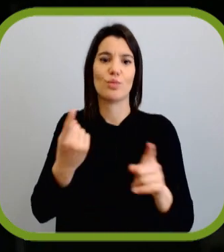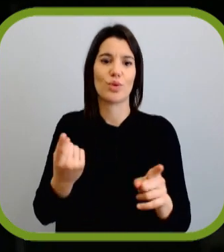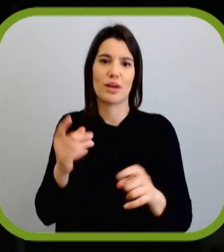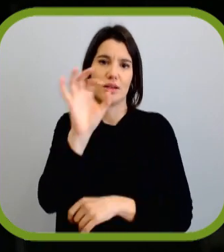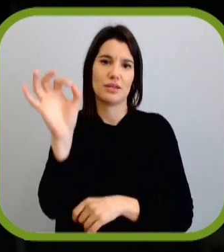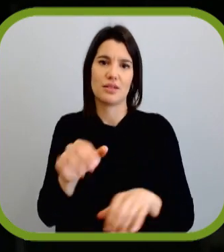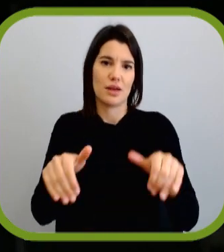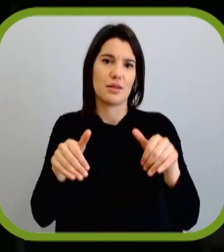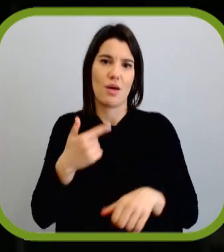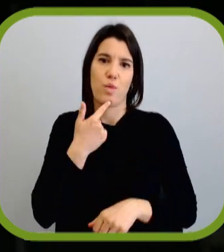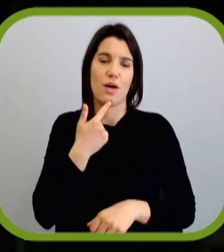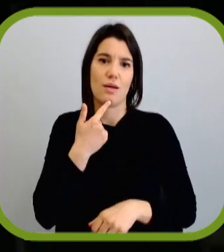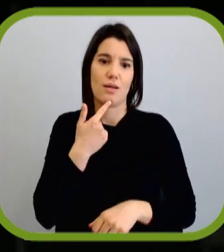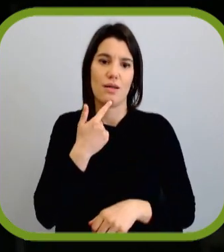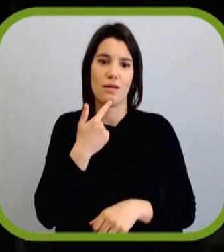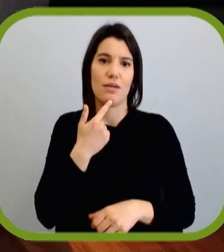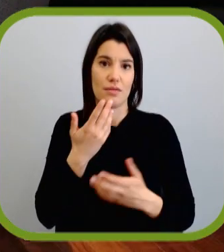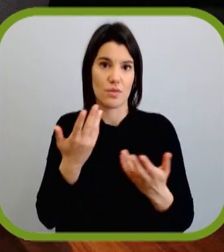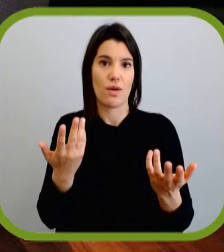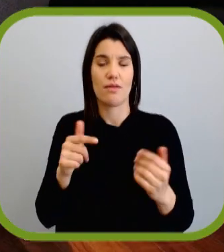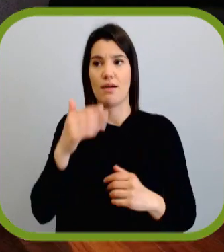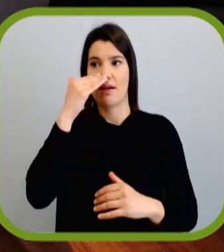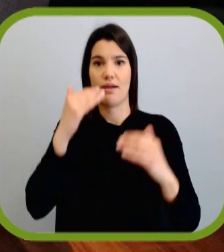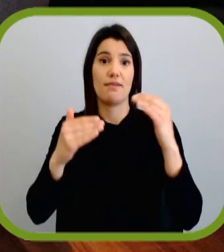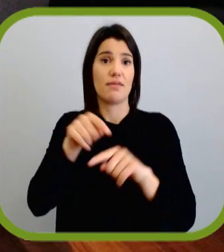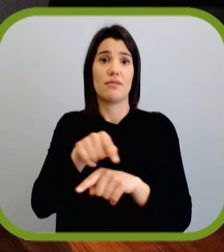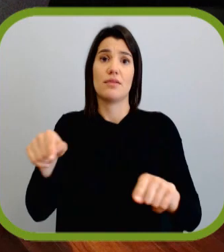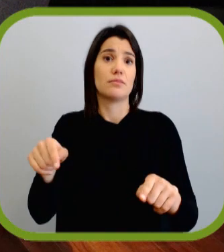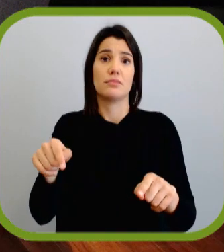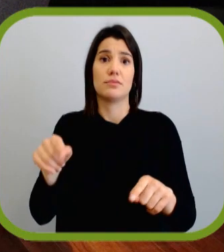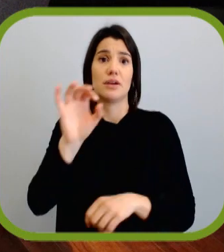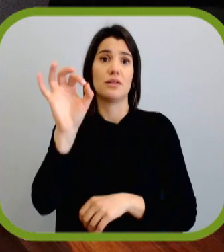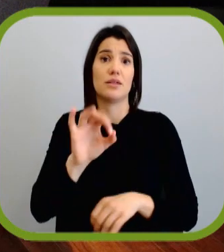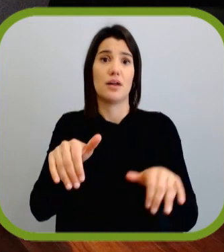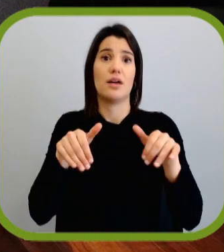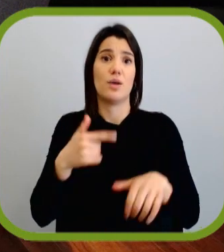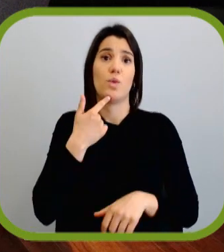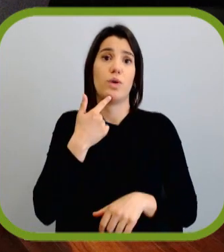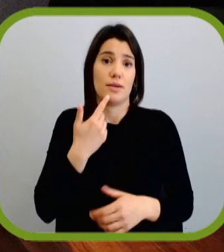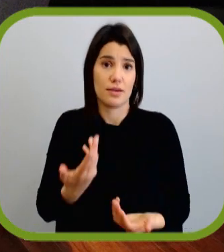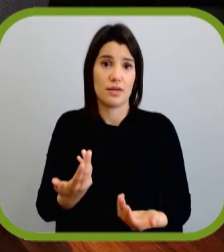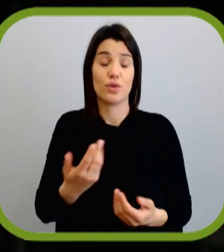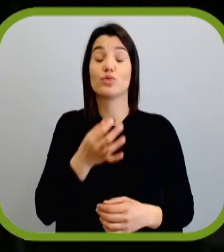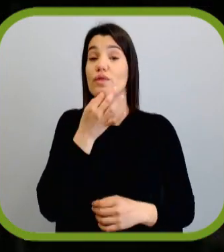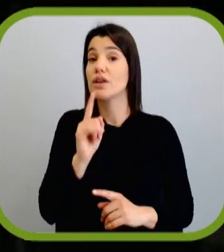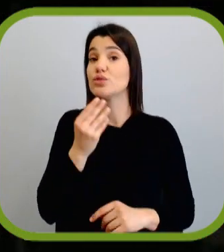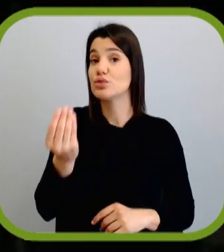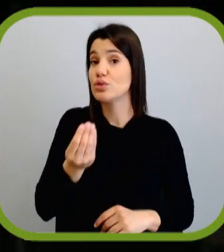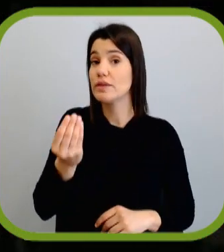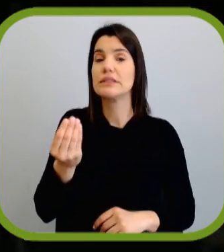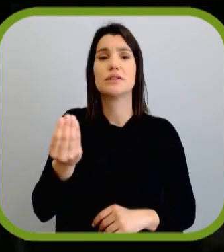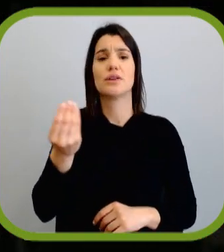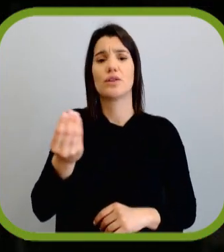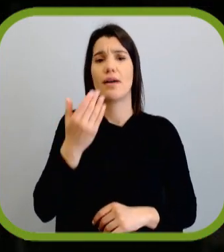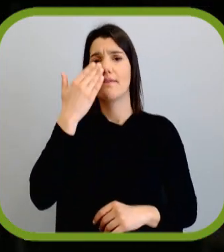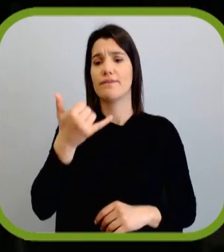porque há uma grande taxa de abstenção. É um escalão etário onde há mais taxa de abstenção. Eu, quando falo em